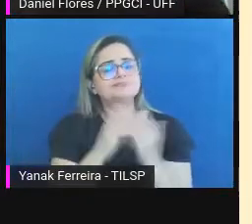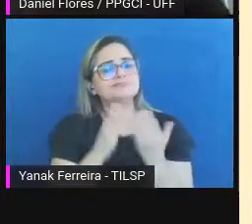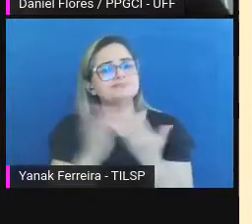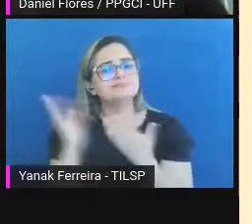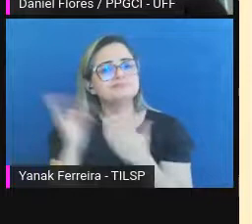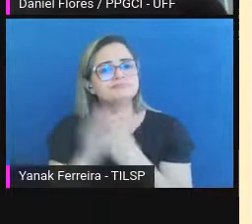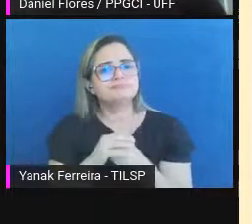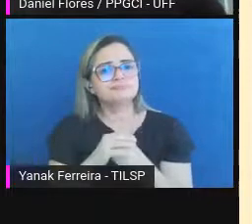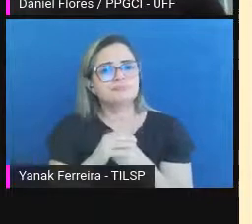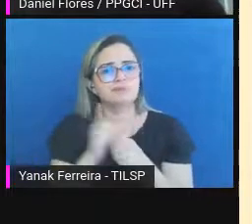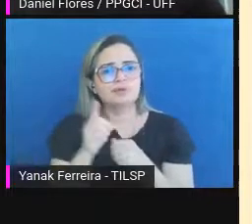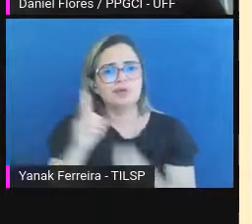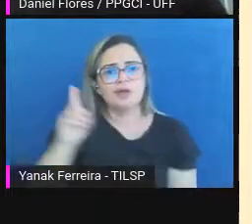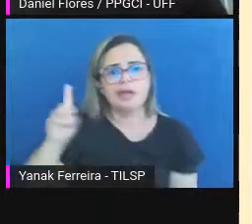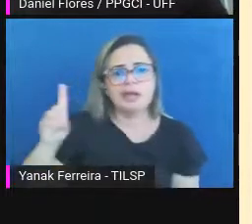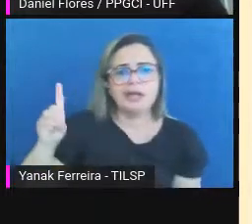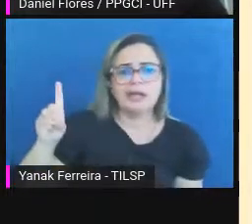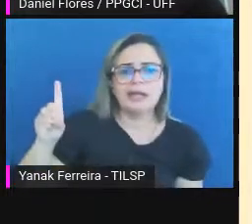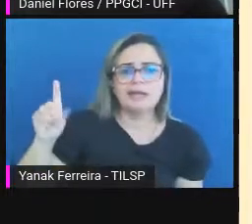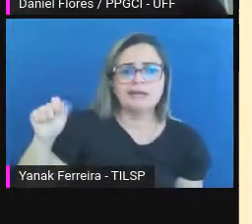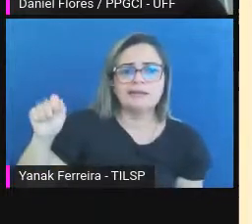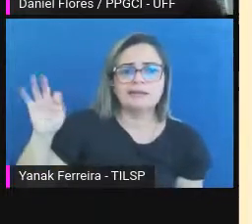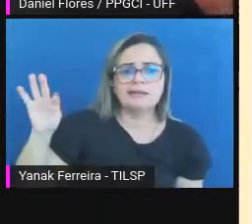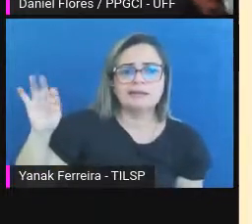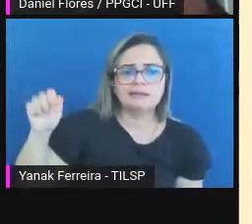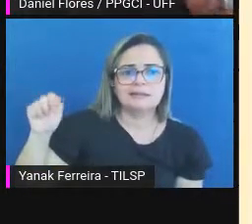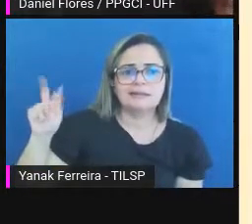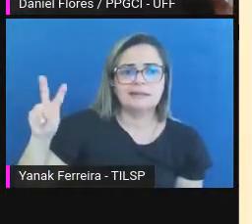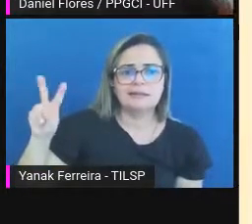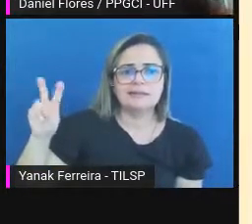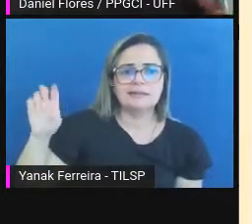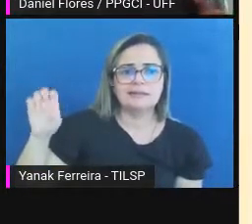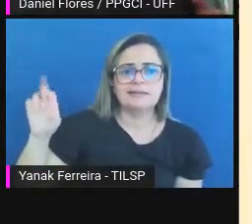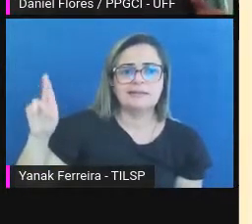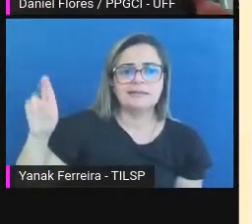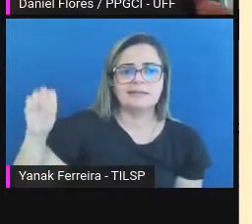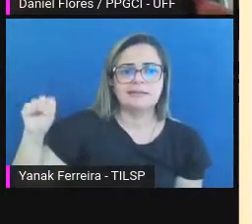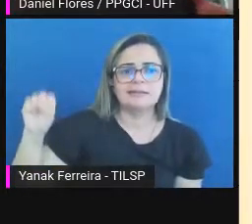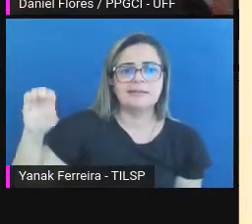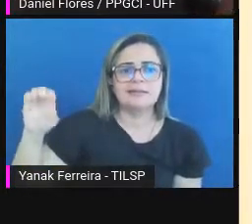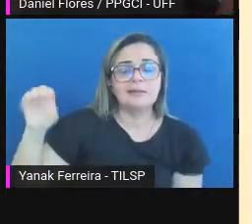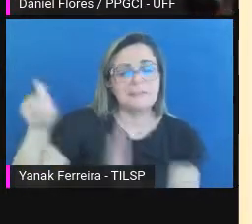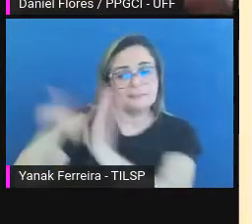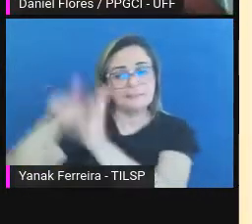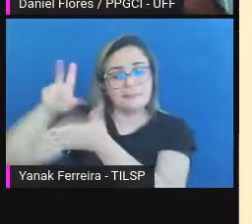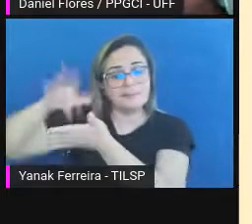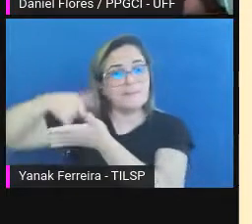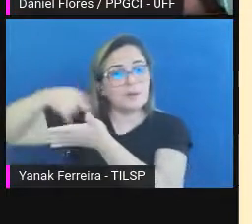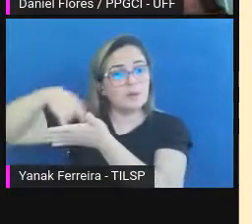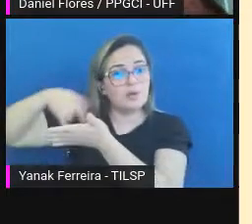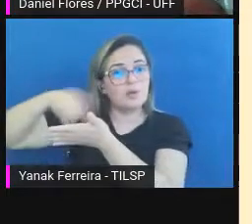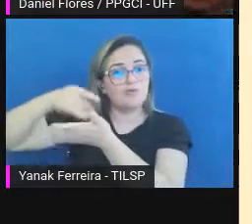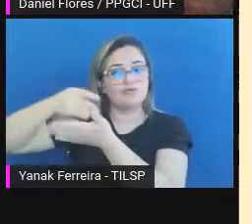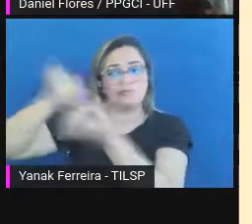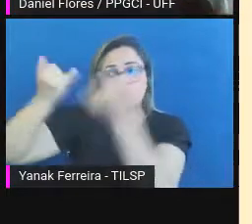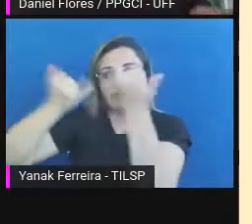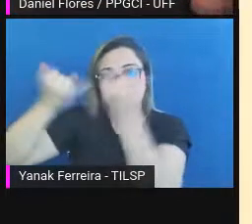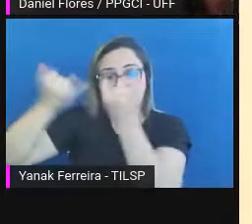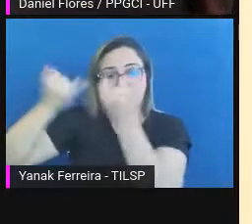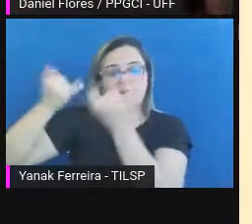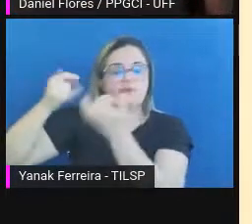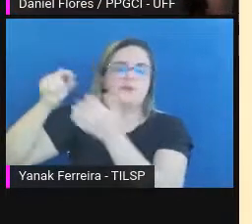Dataverse é um sistema de repositório para dados, dados de pesquisa, interoperados,